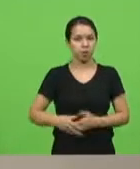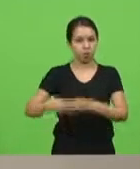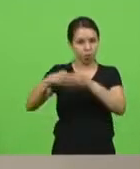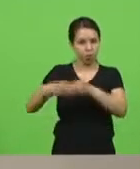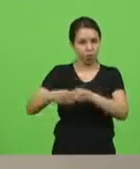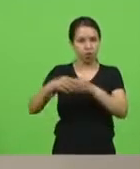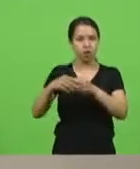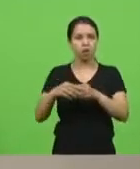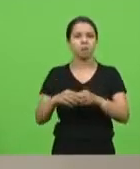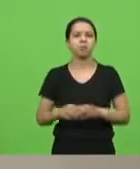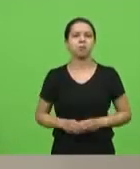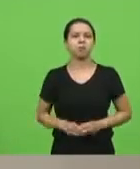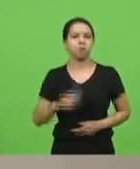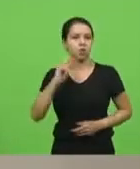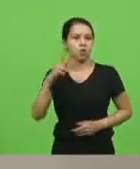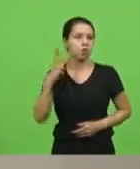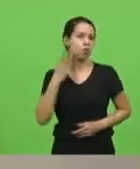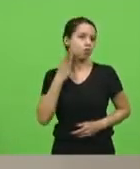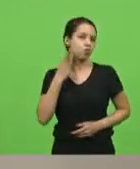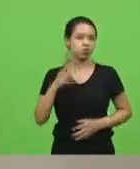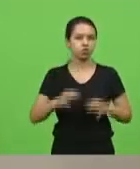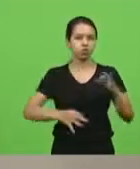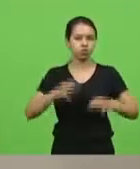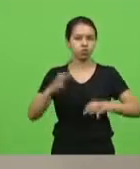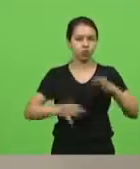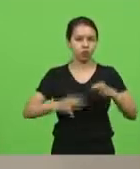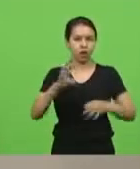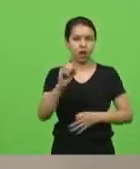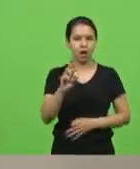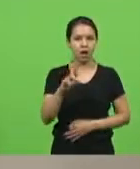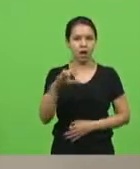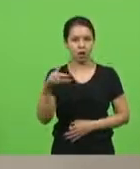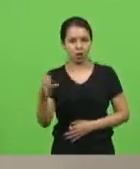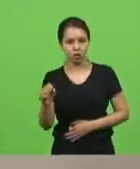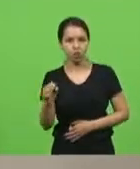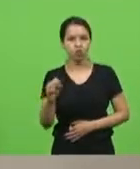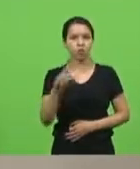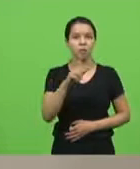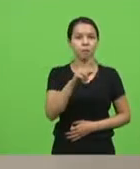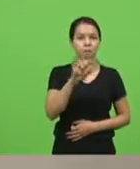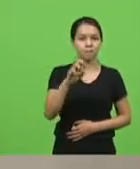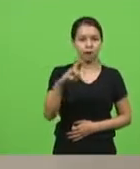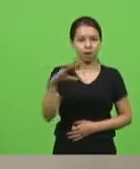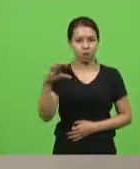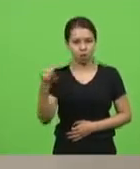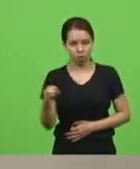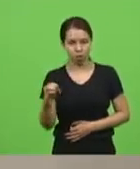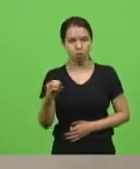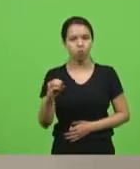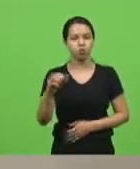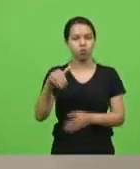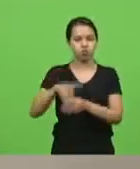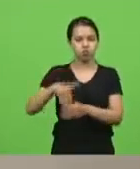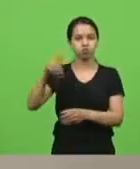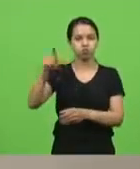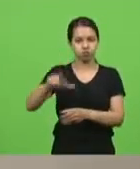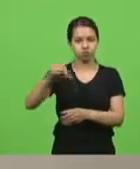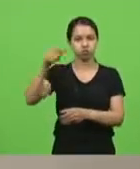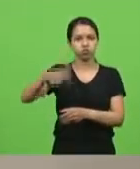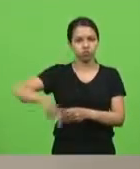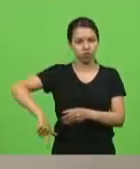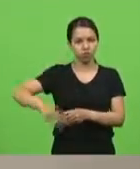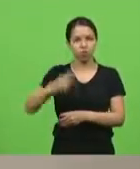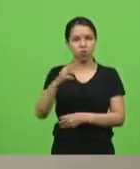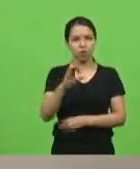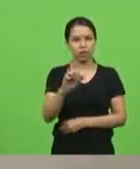promotores de justiça, Carlos Alberto da Silva Galdino e Paulo Antônio Locatelli, pela reeleição para o BN 2020 e 2022, na